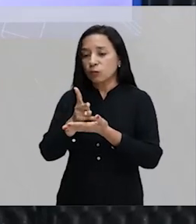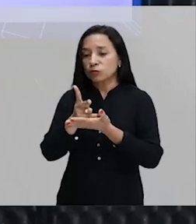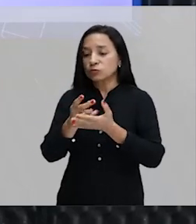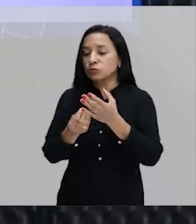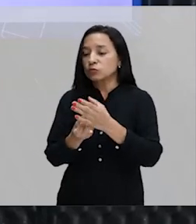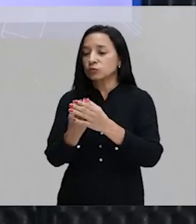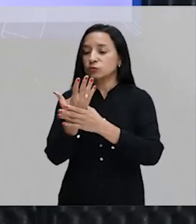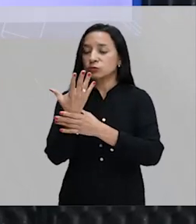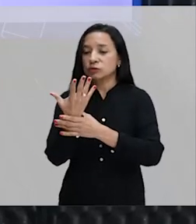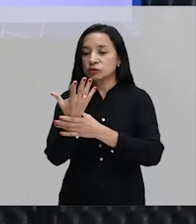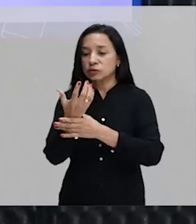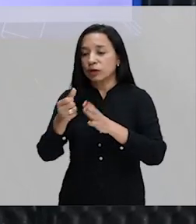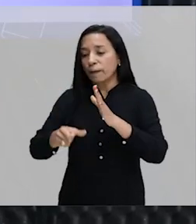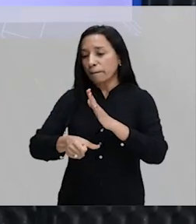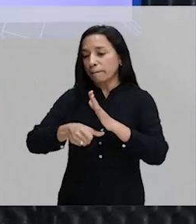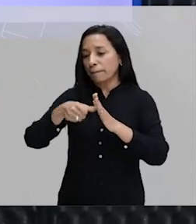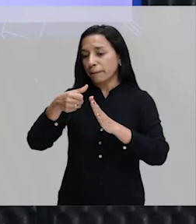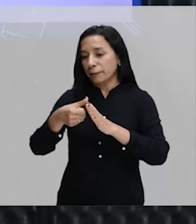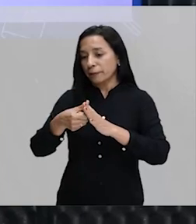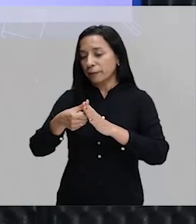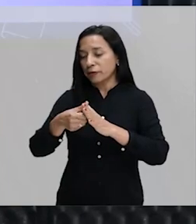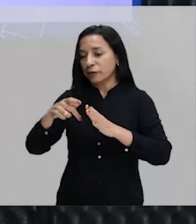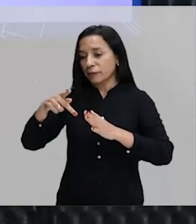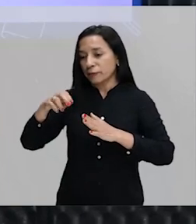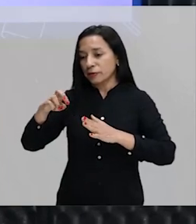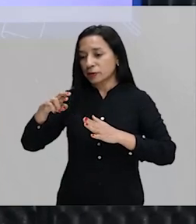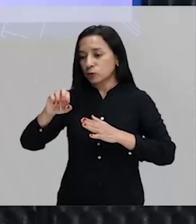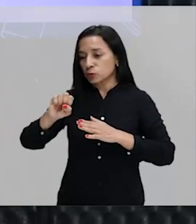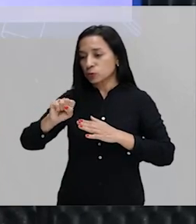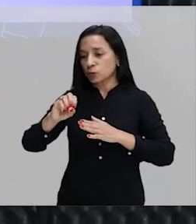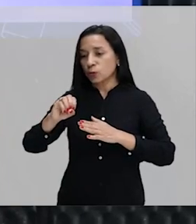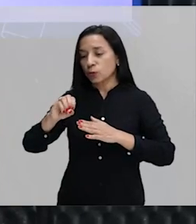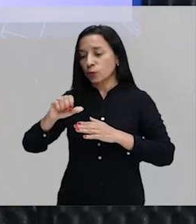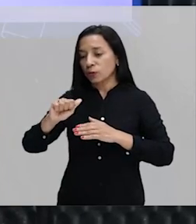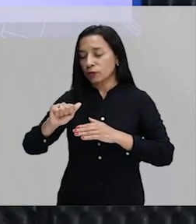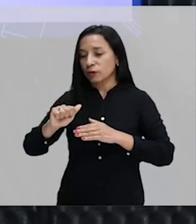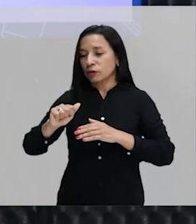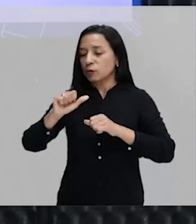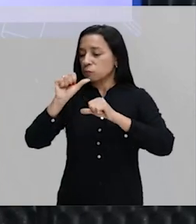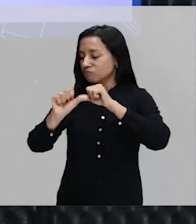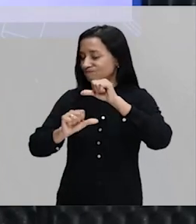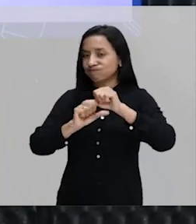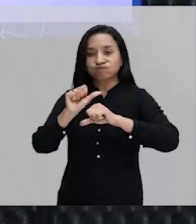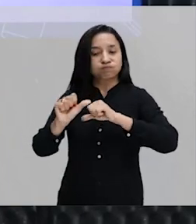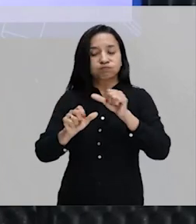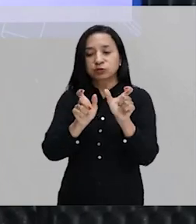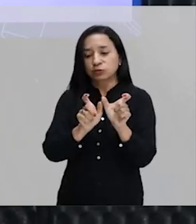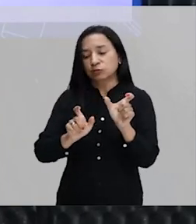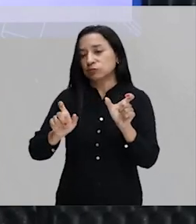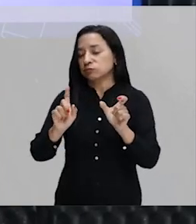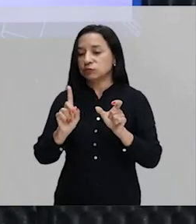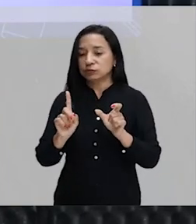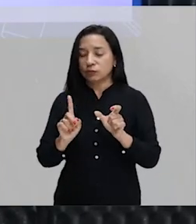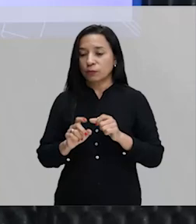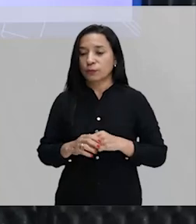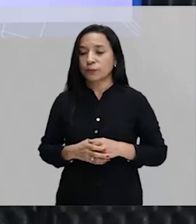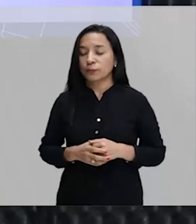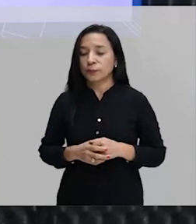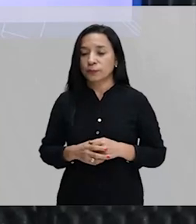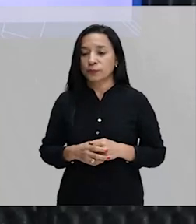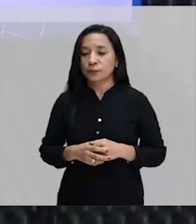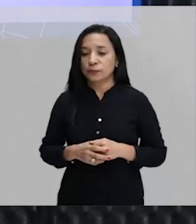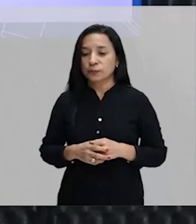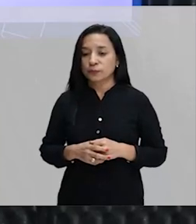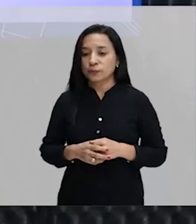origem desde a primeira pessoa ele vai dessa forma sem mudar sua estrutura até o final aí eu tenho aqui